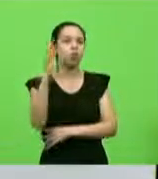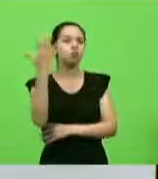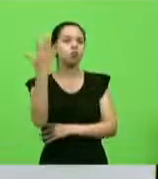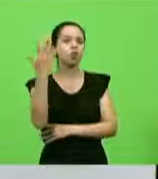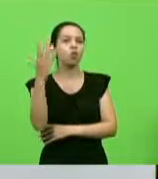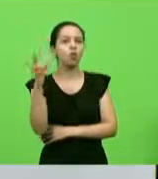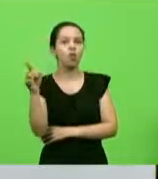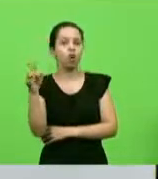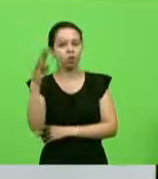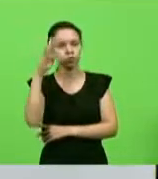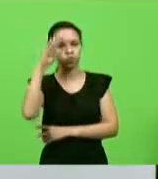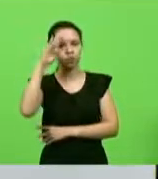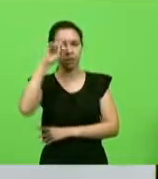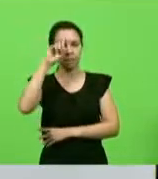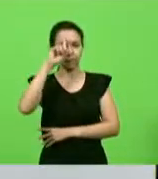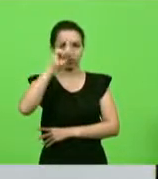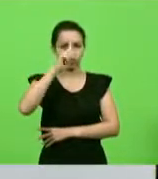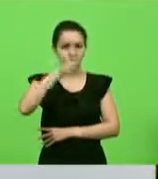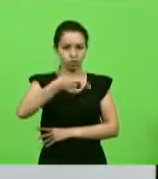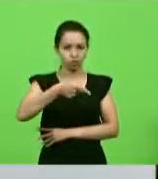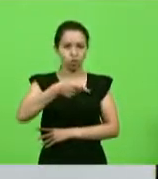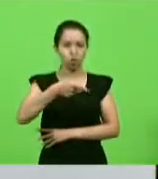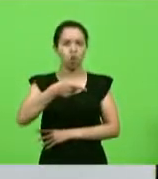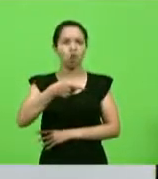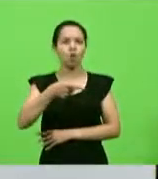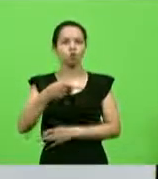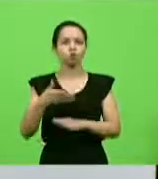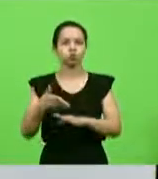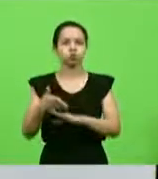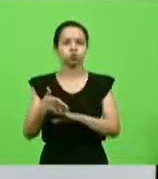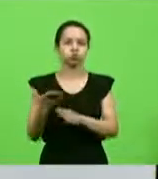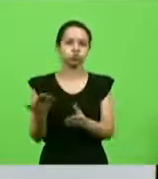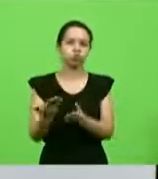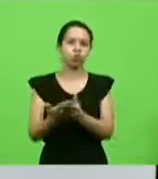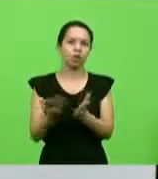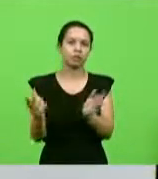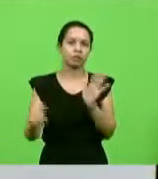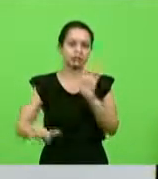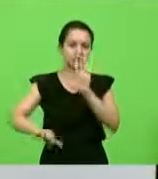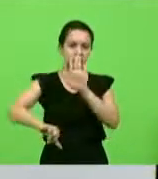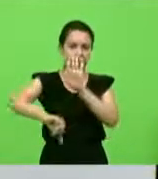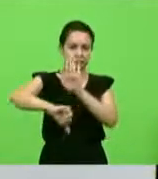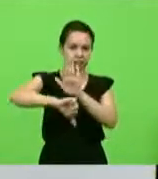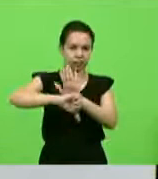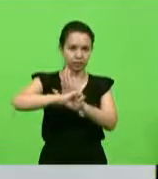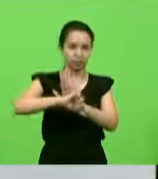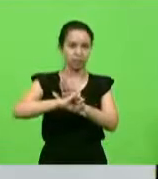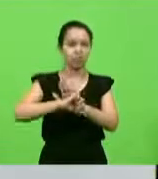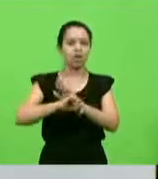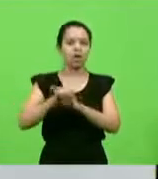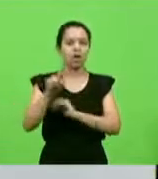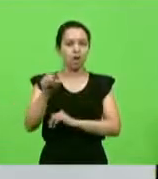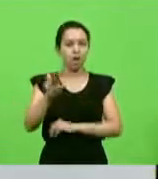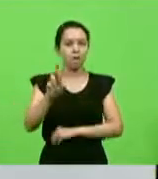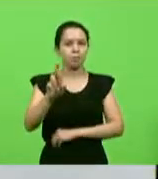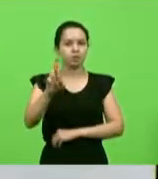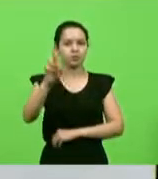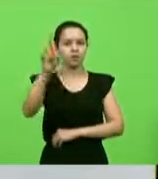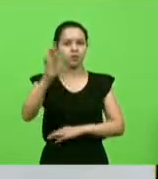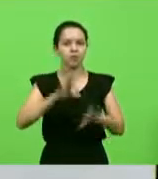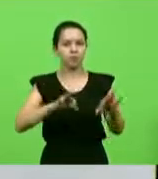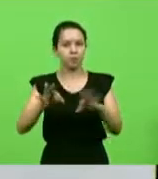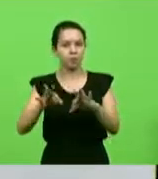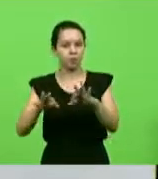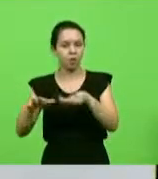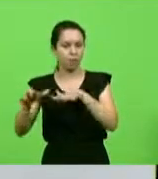mandou instalar um procedimento de capitulação de crime ao organizador da marcha pela liberdade